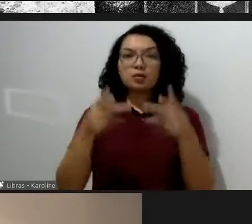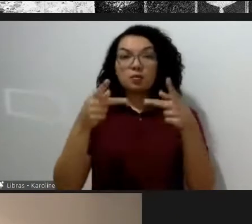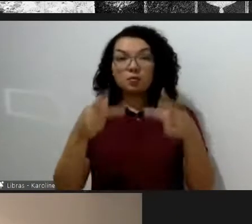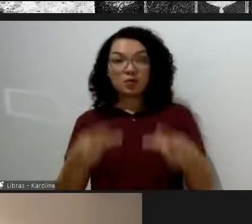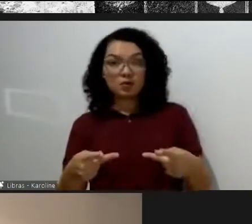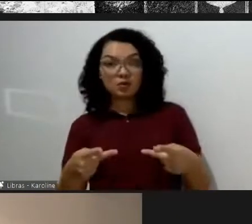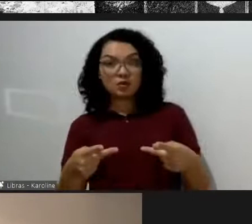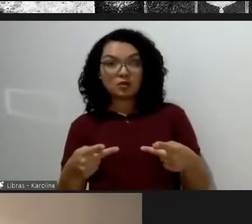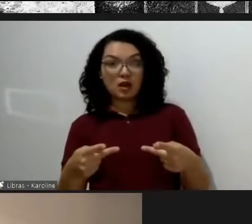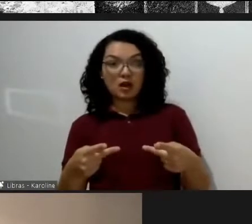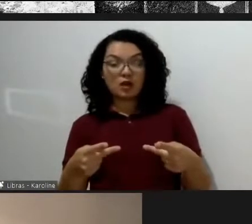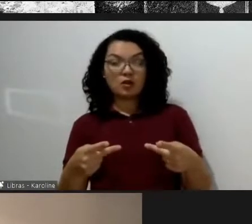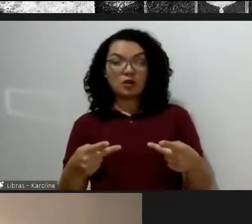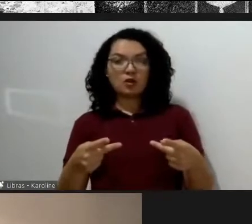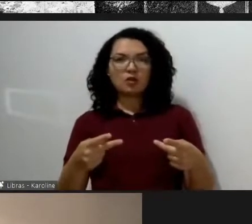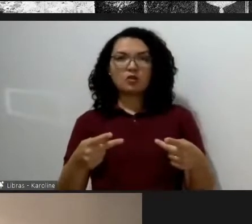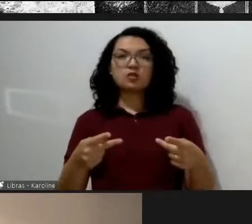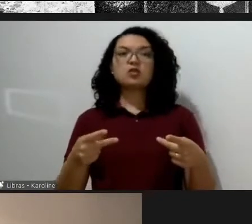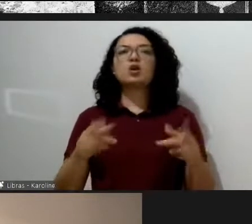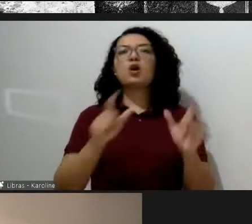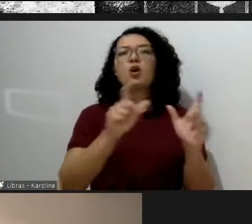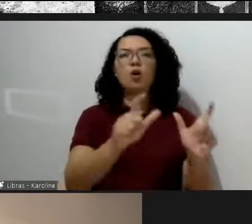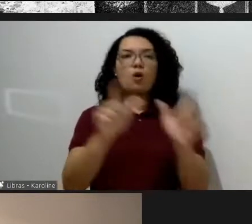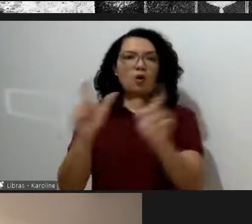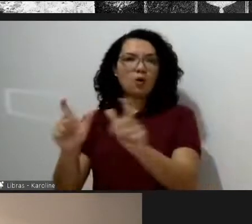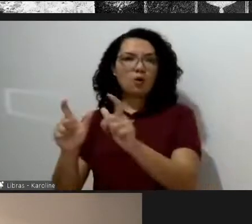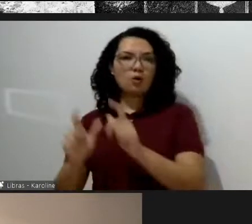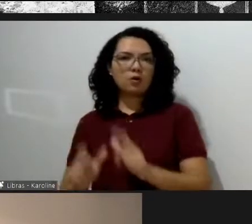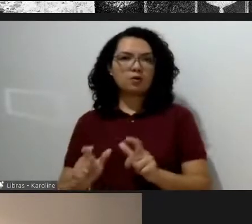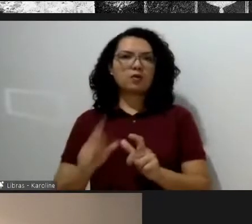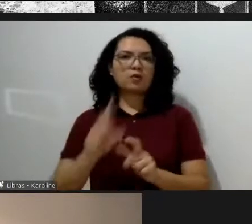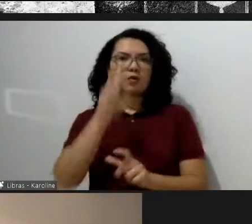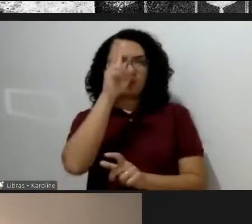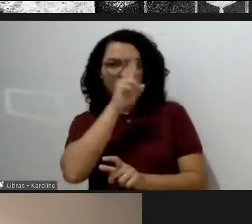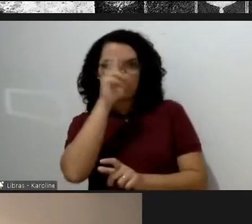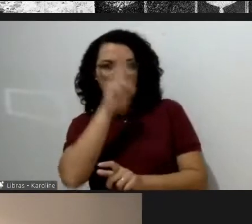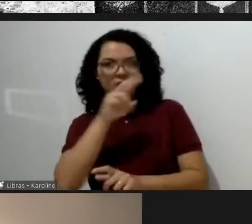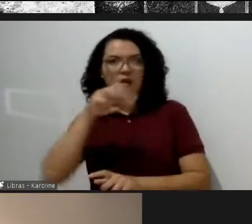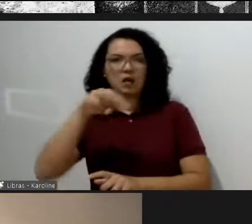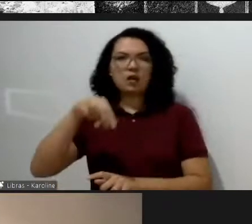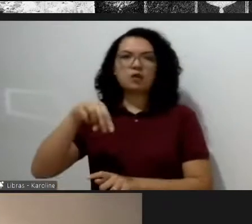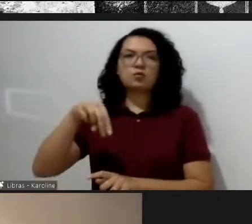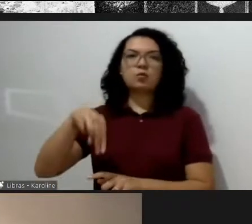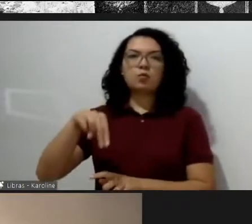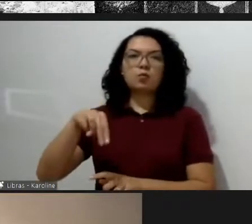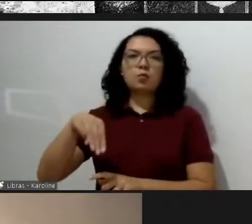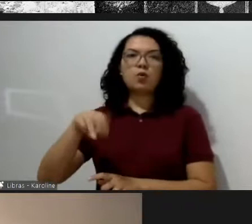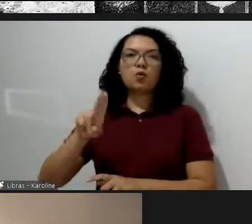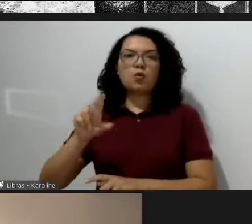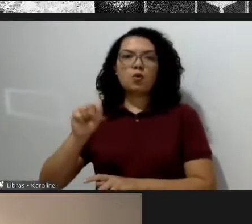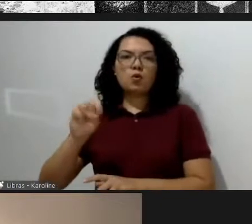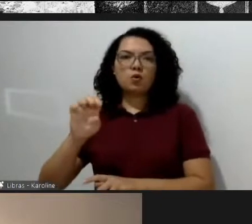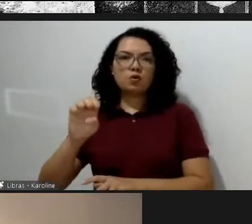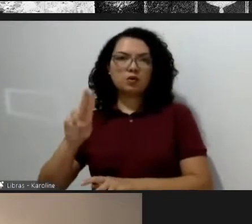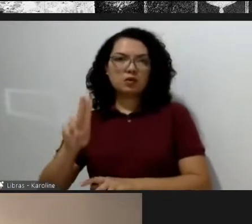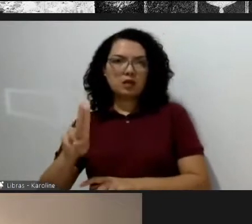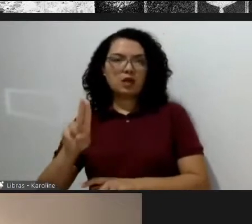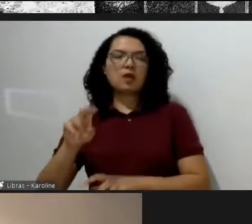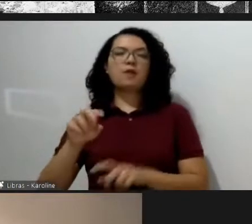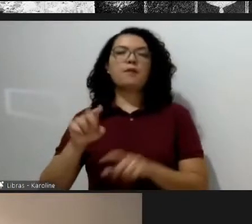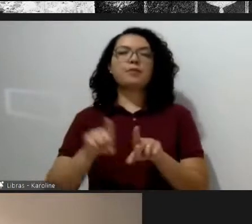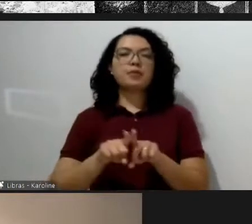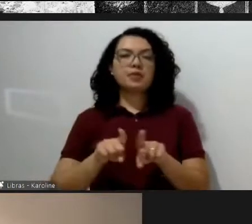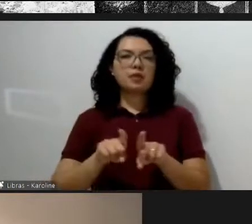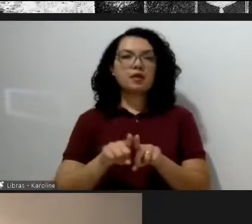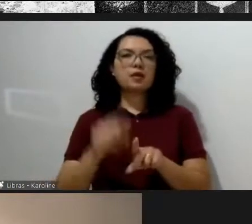Monumento Histórico Palácio Pereira, concurso público, primeiro prêmio em 2012,